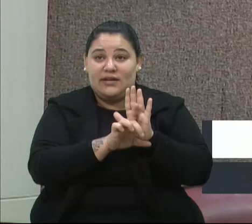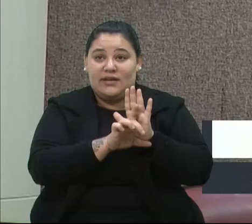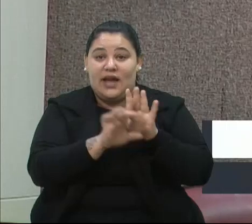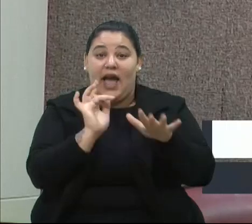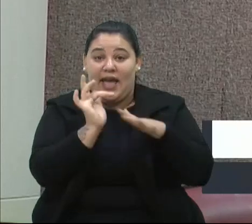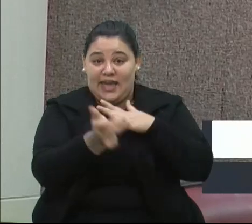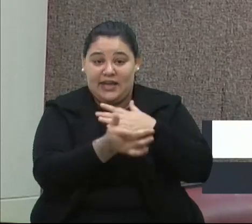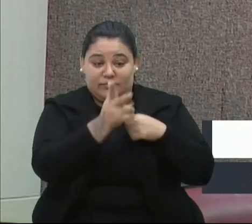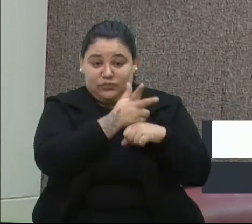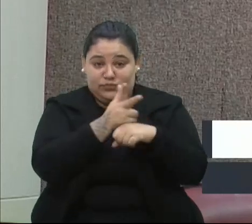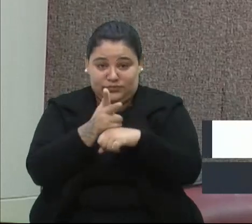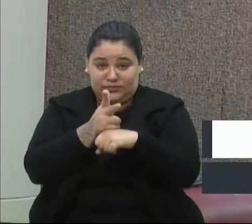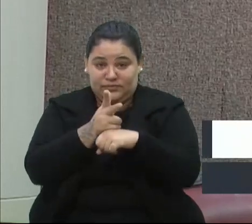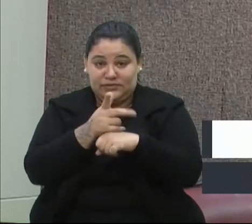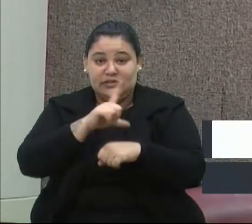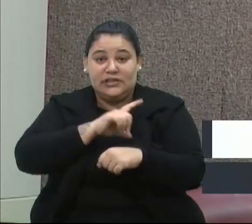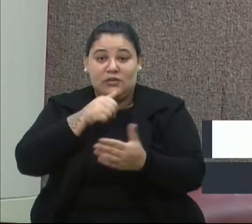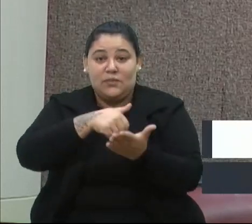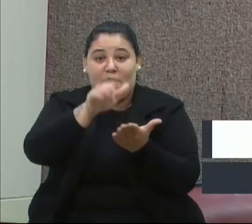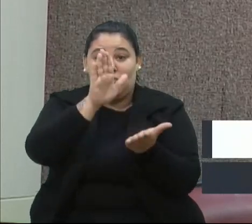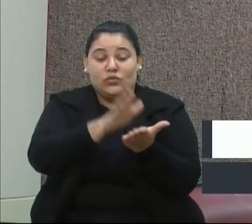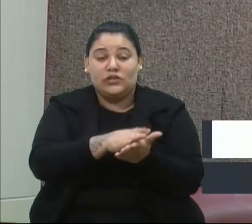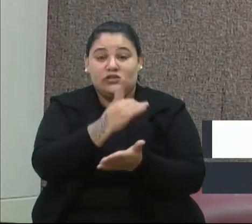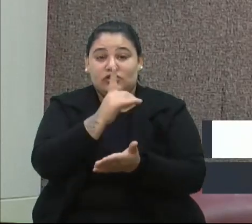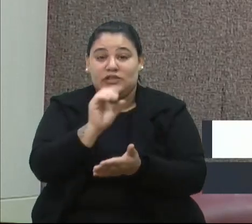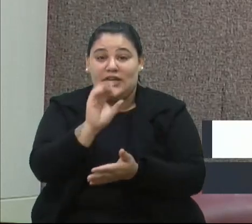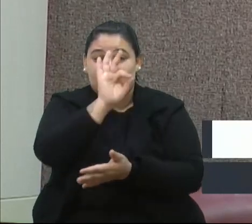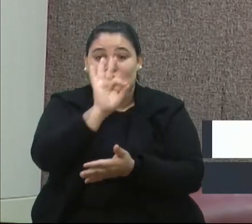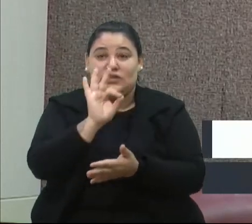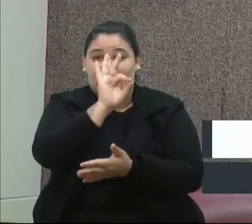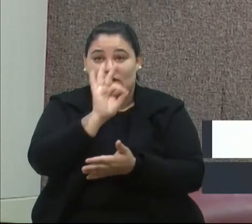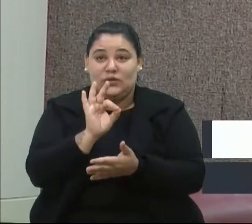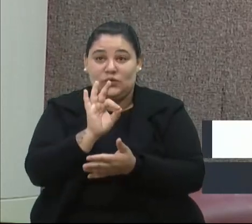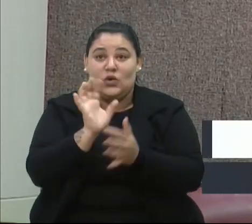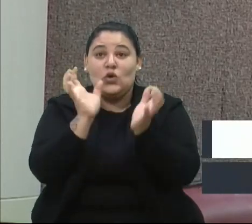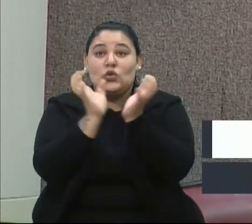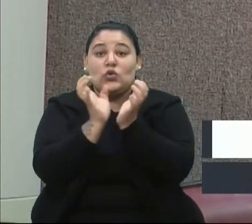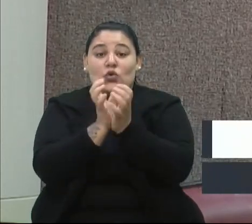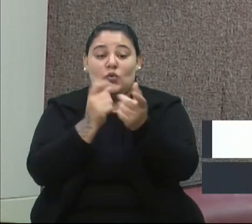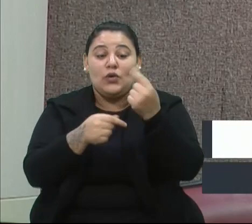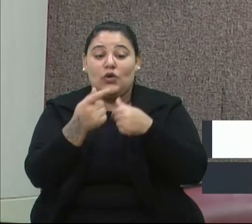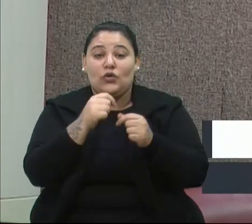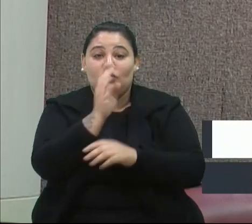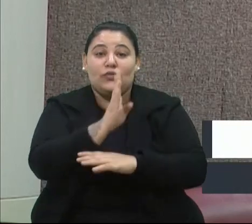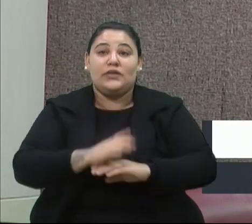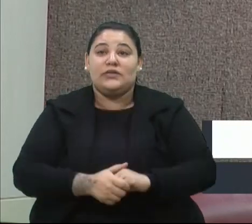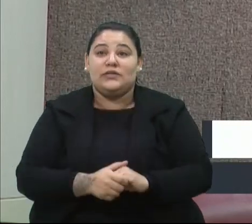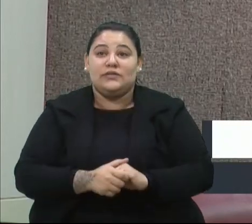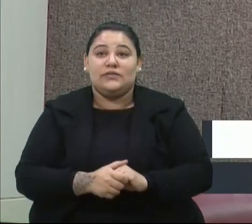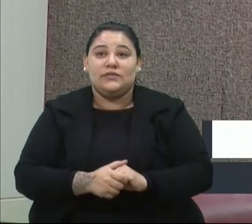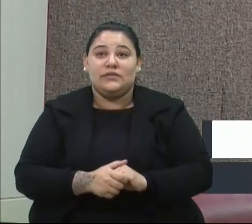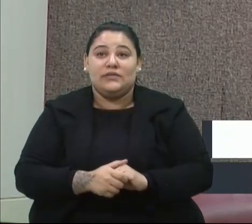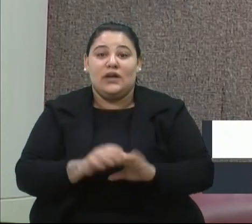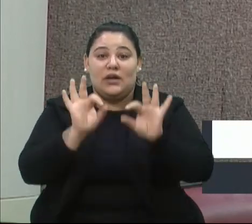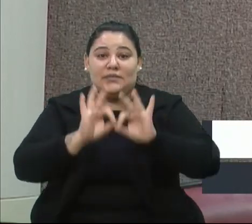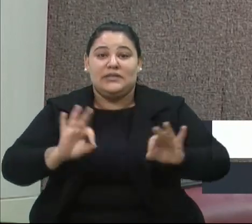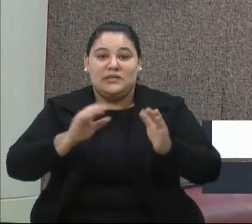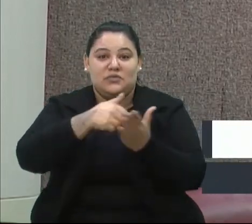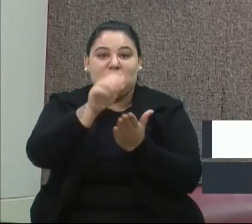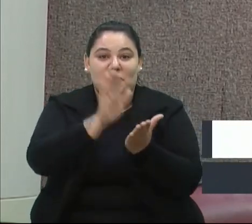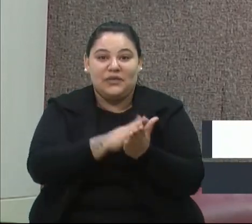mídias sociais que não cumprir, vai ter uma multa de 10% do faturamento do grupo econômico no Brasil. É uma simples multa, né?